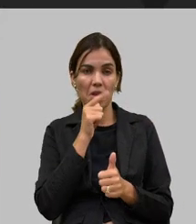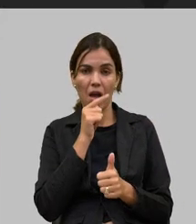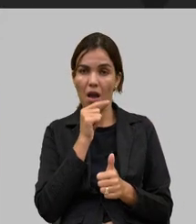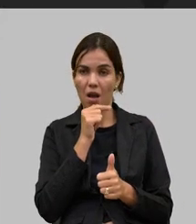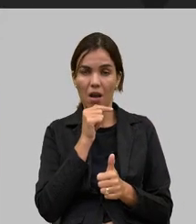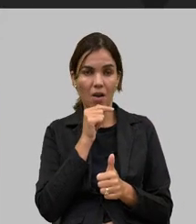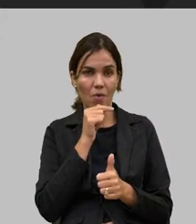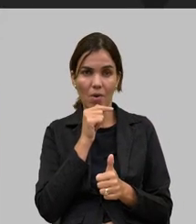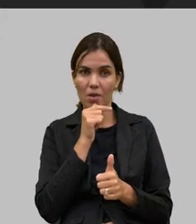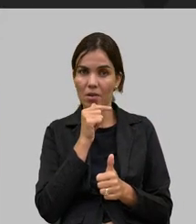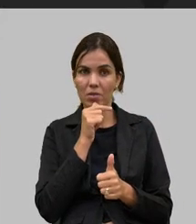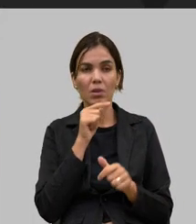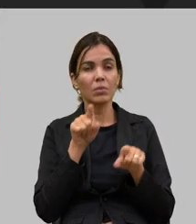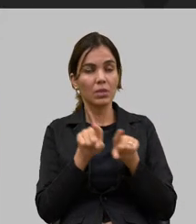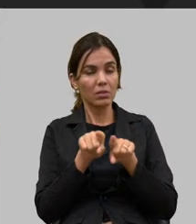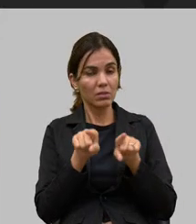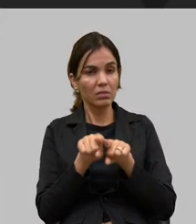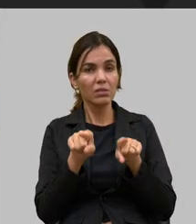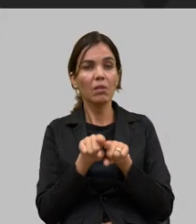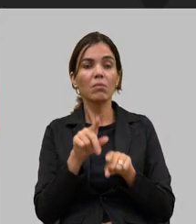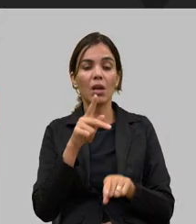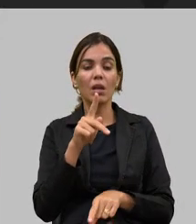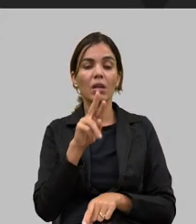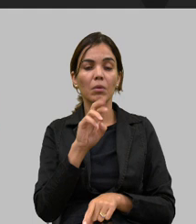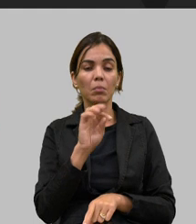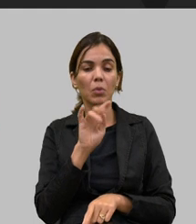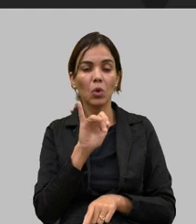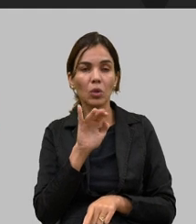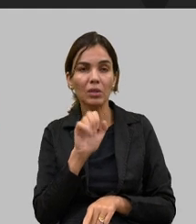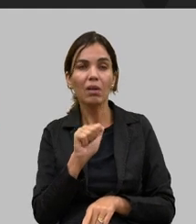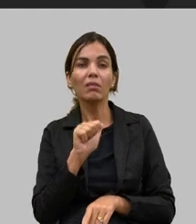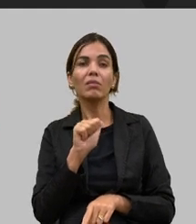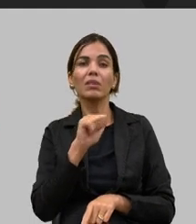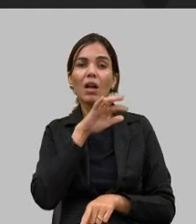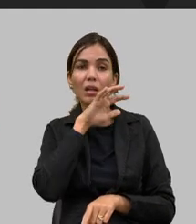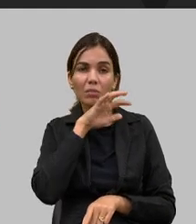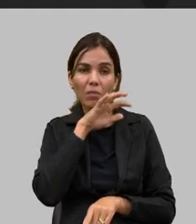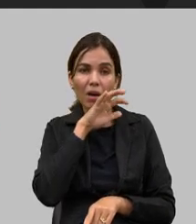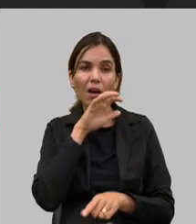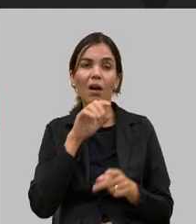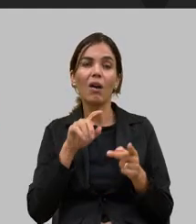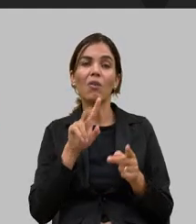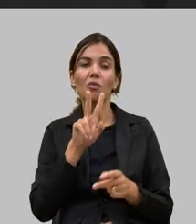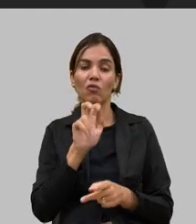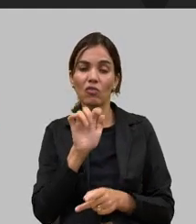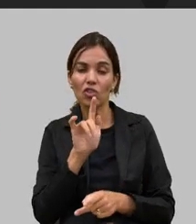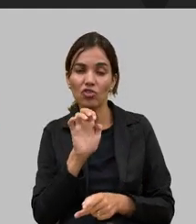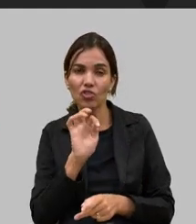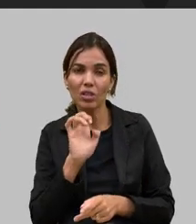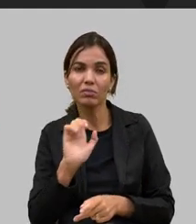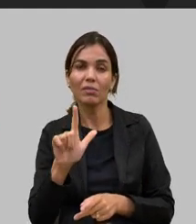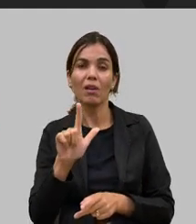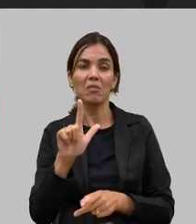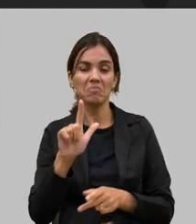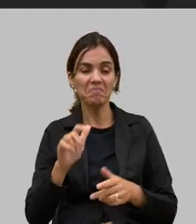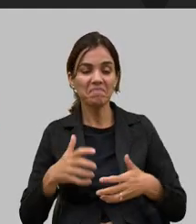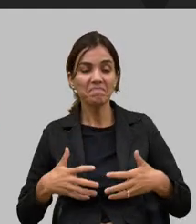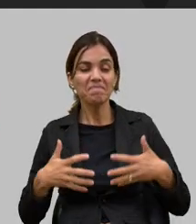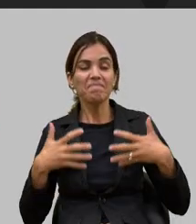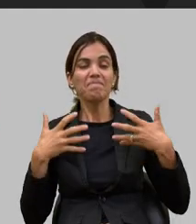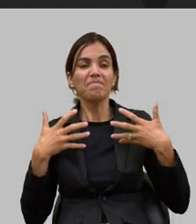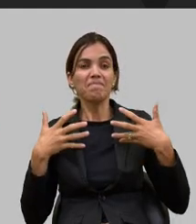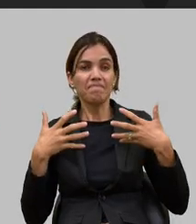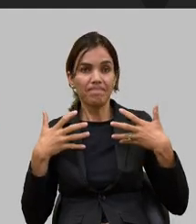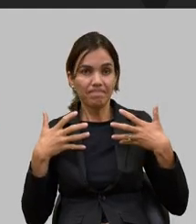mas de proteína animal de proteína vegetal e está dando para nós muito orgulho porque está gerando renda gerando emprego no